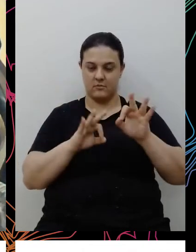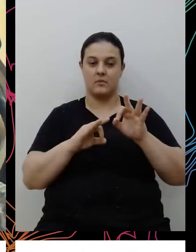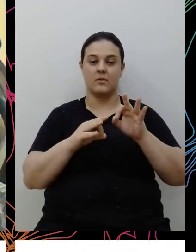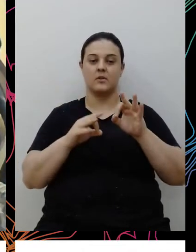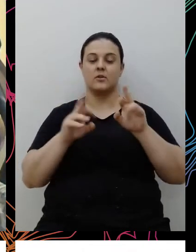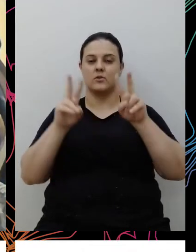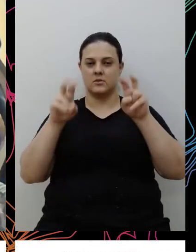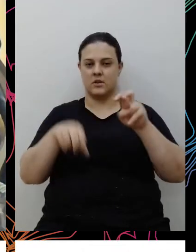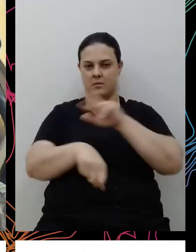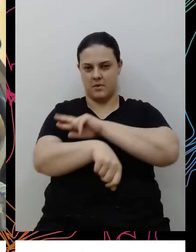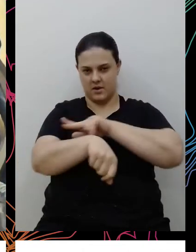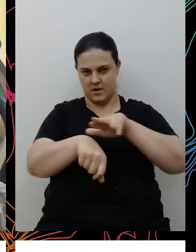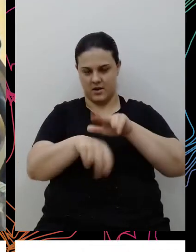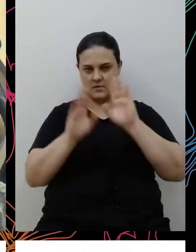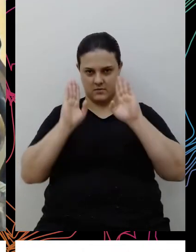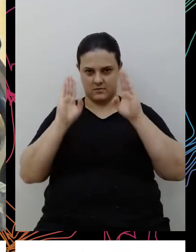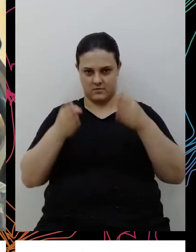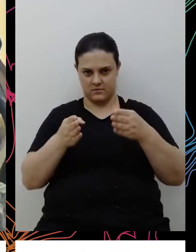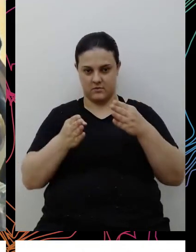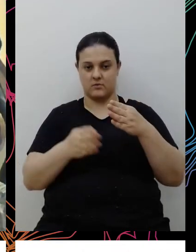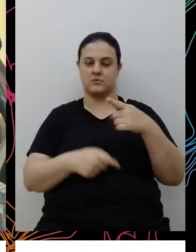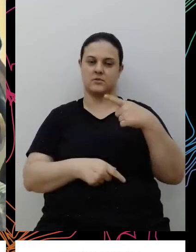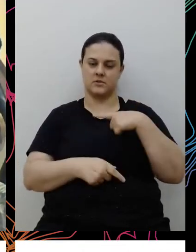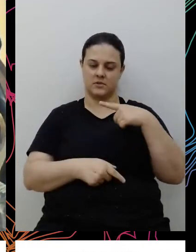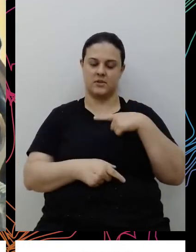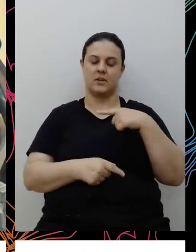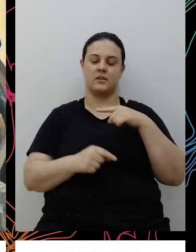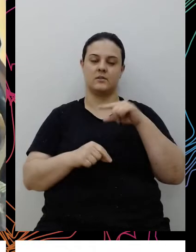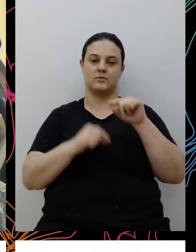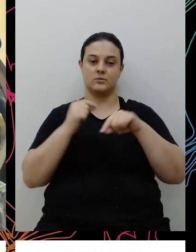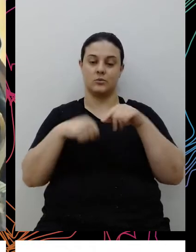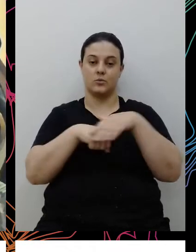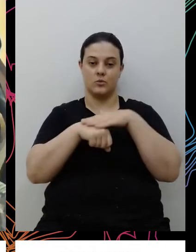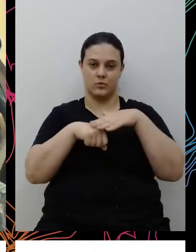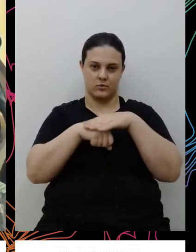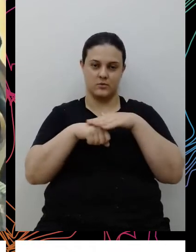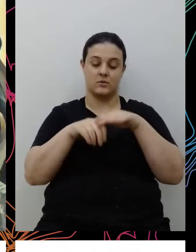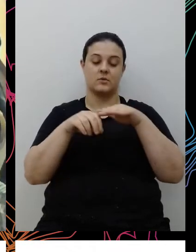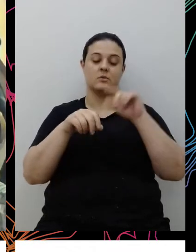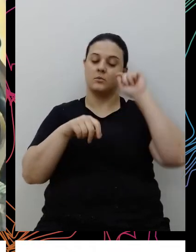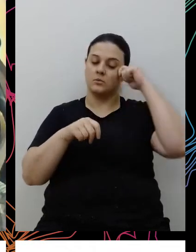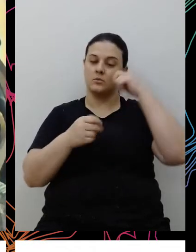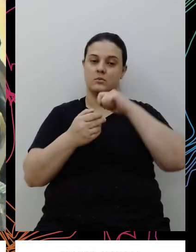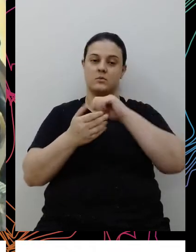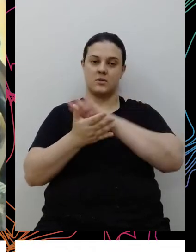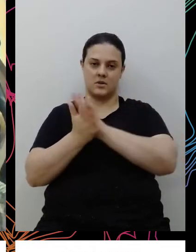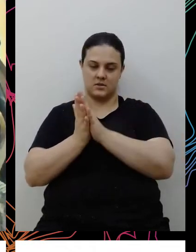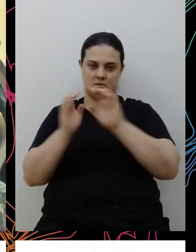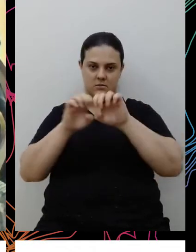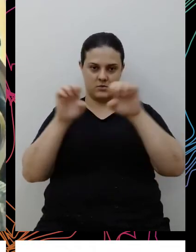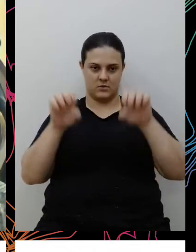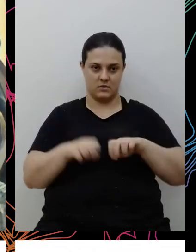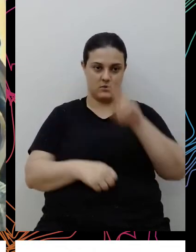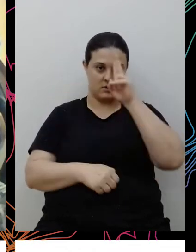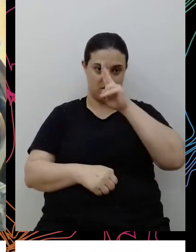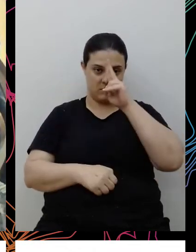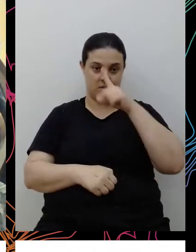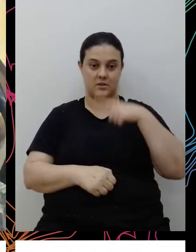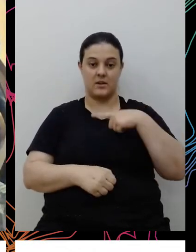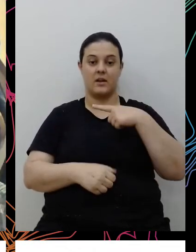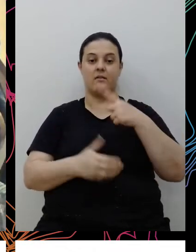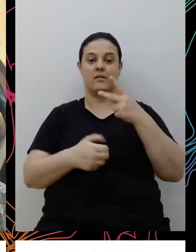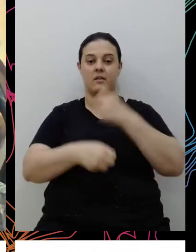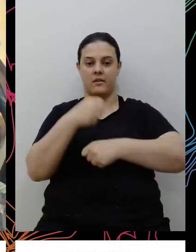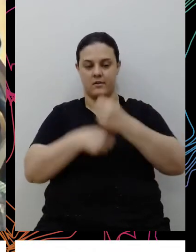de raça também, mais especificamente, já que a gente está falando aqui de racismo estrutural, lembrando que teve um caso no ano passado,